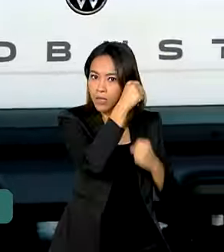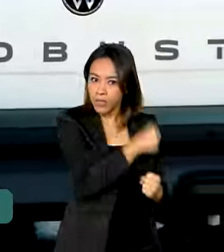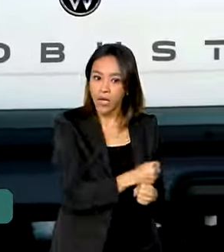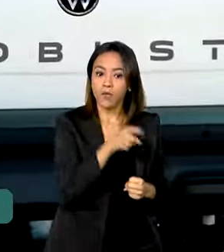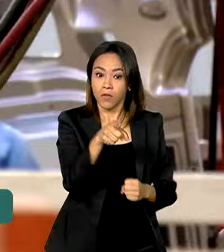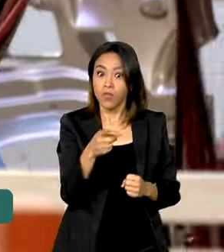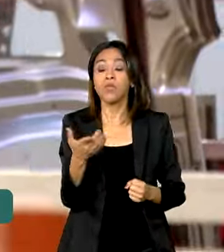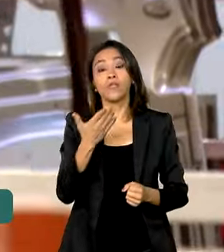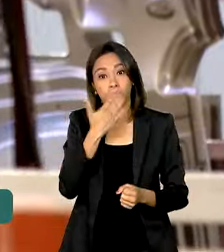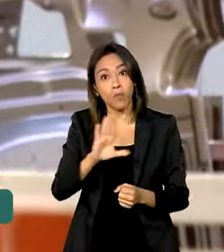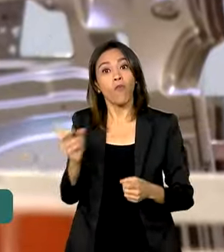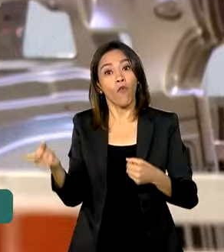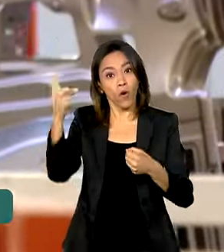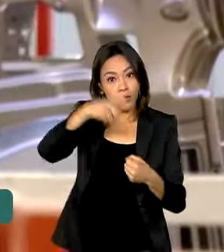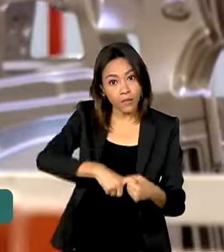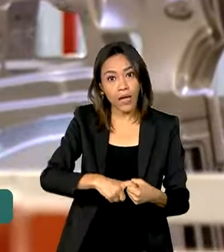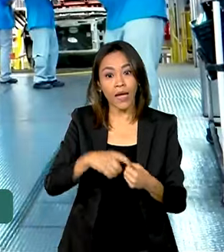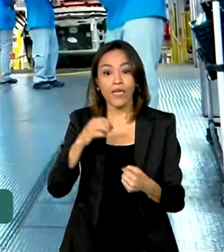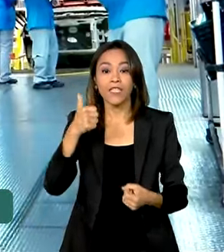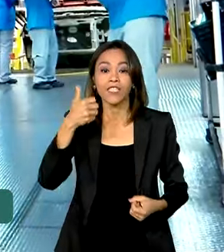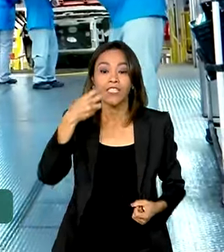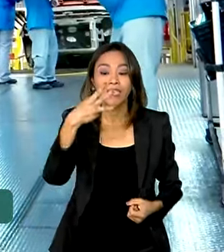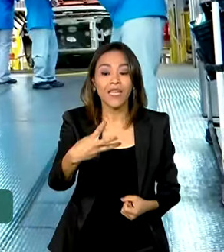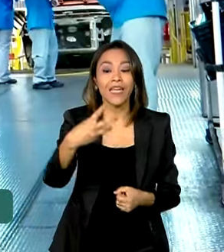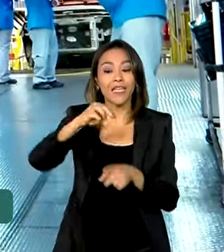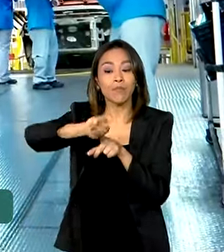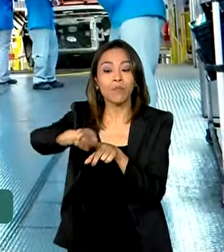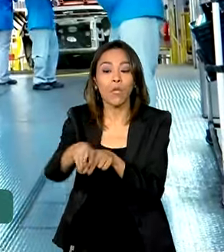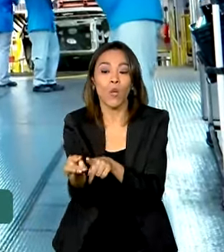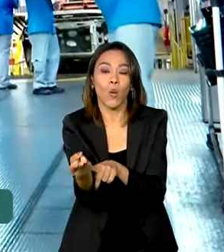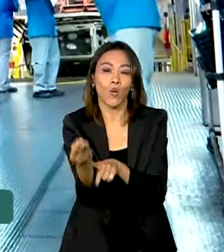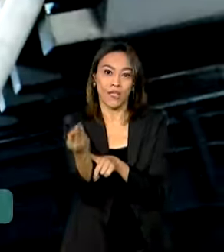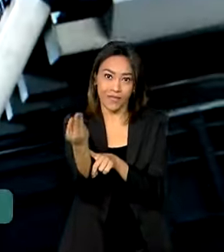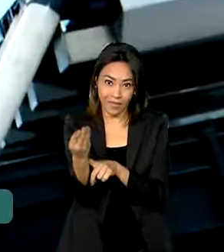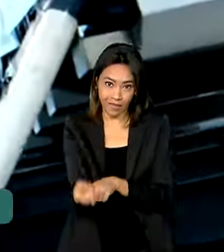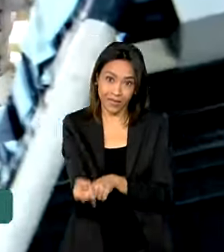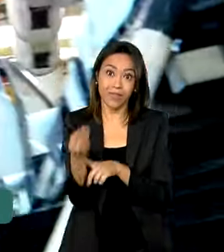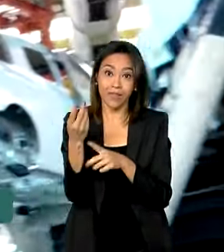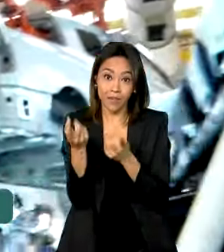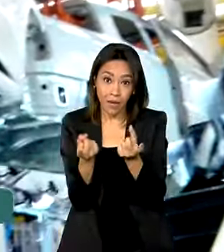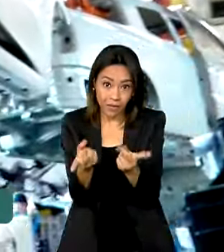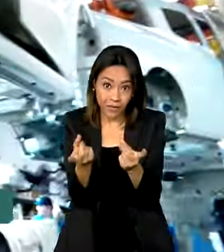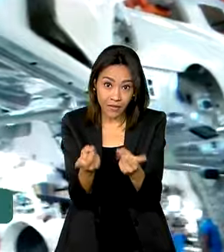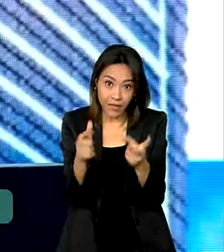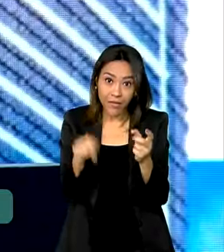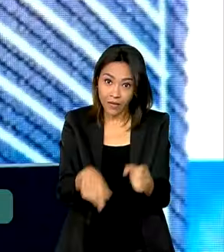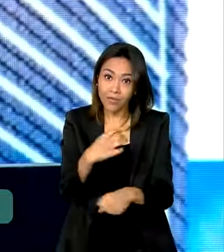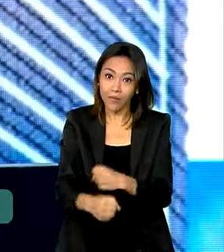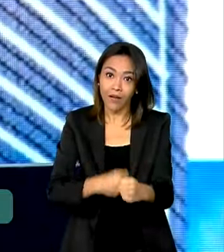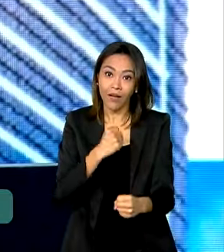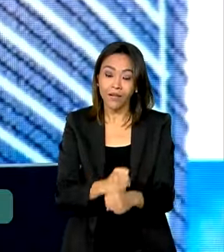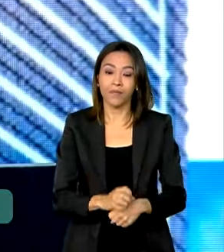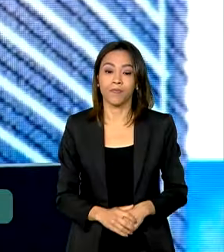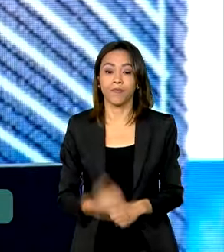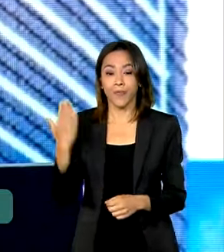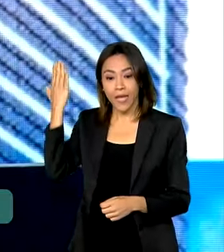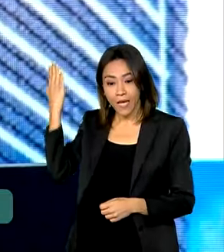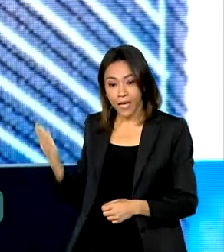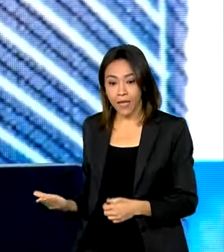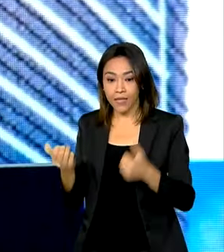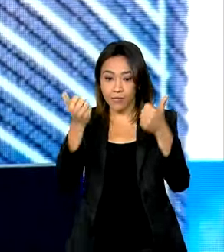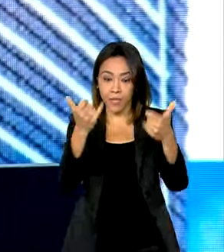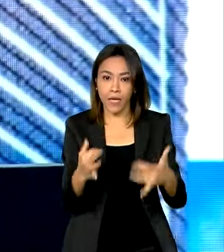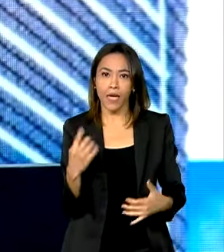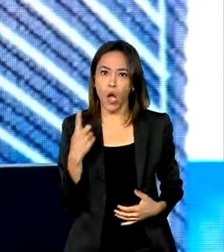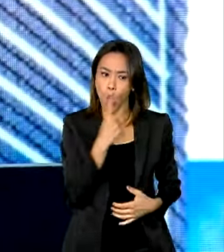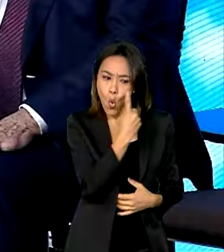a voltar à marca de mais de 3 milhões de veículos comercializados este ano. Nosso mercado era